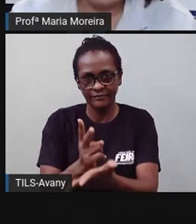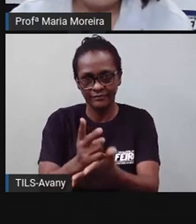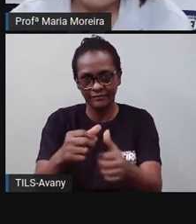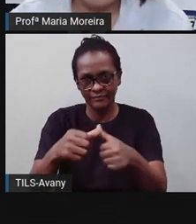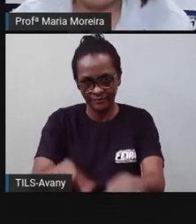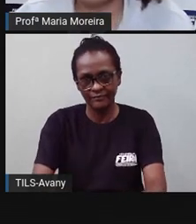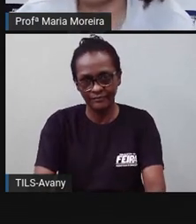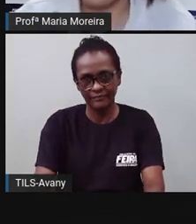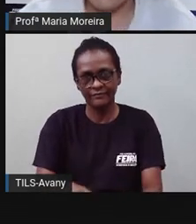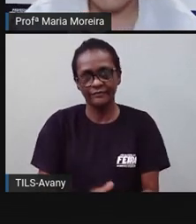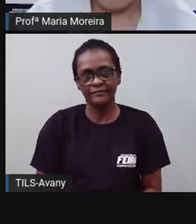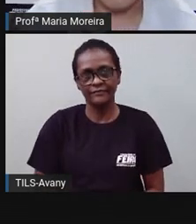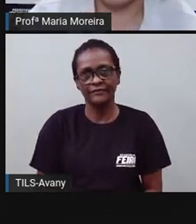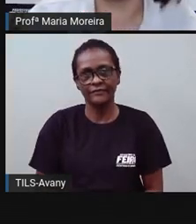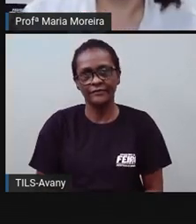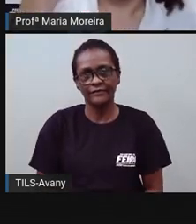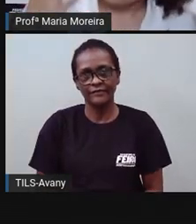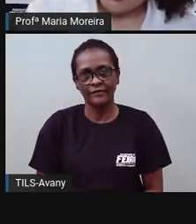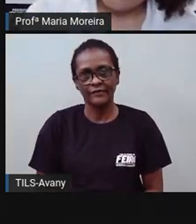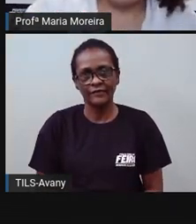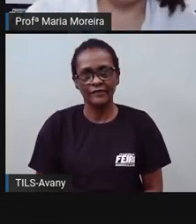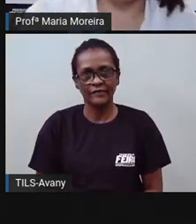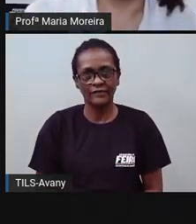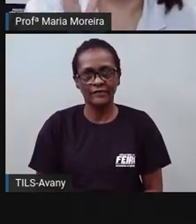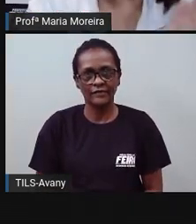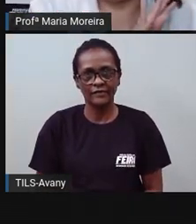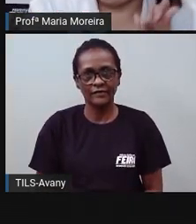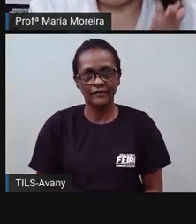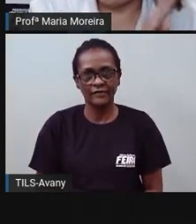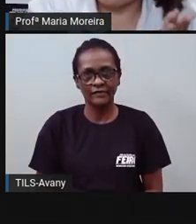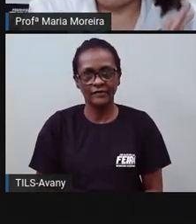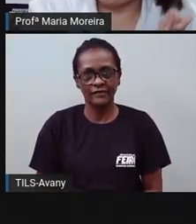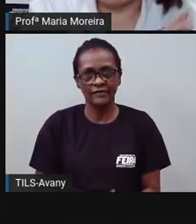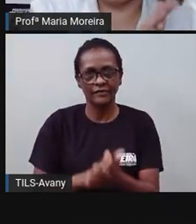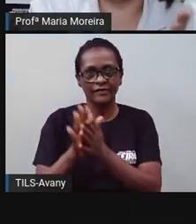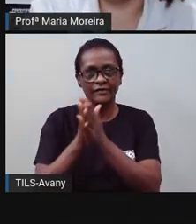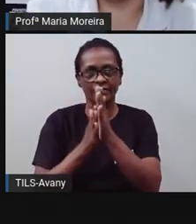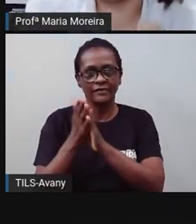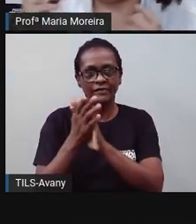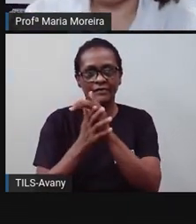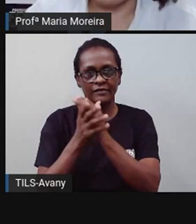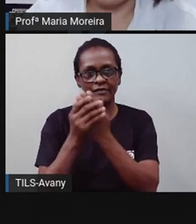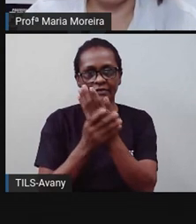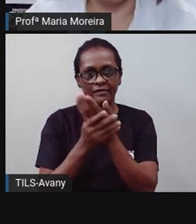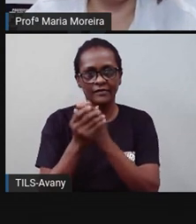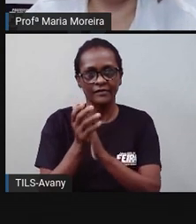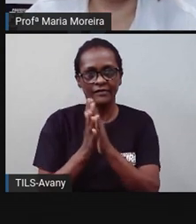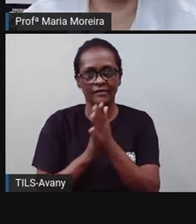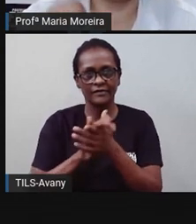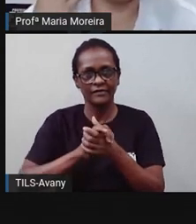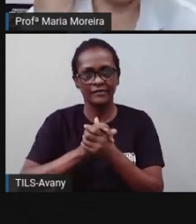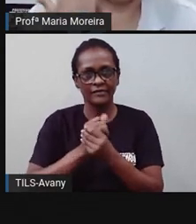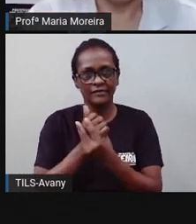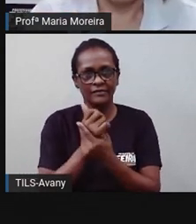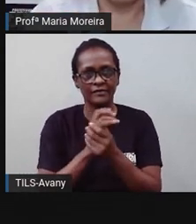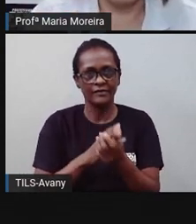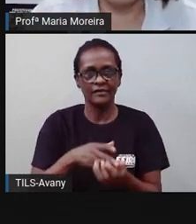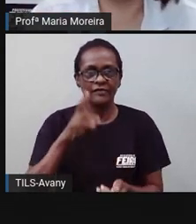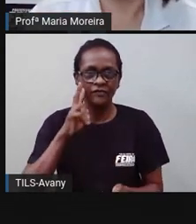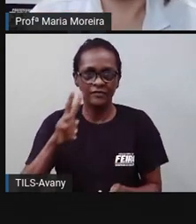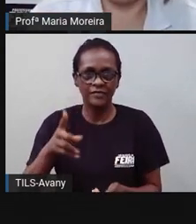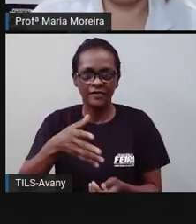E não sendo possível, o a gente tem que fazer? Ó, lavar a mão quando tiver contato aí com outras pessoas